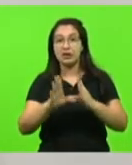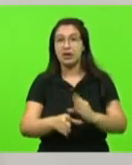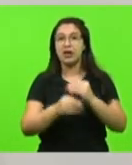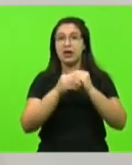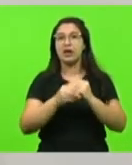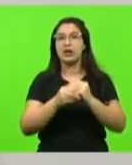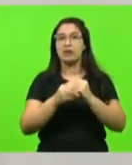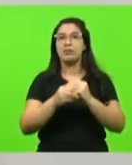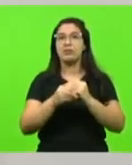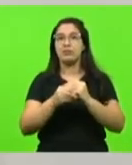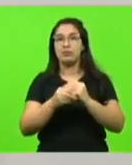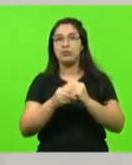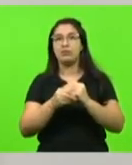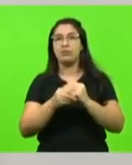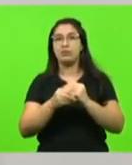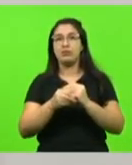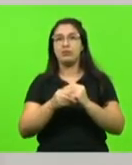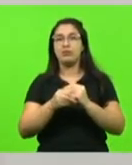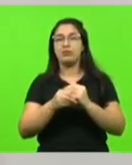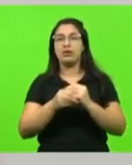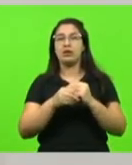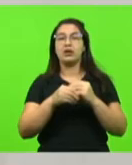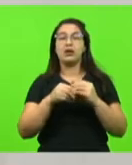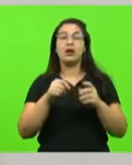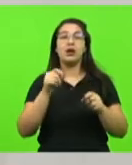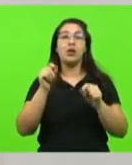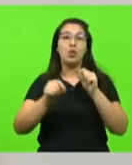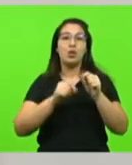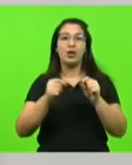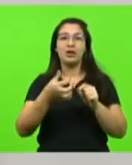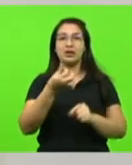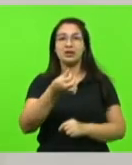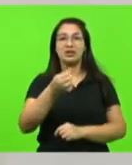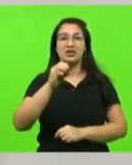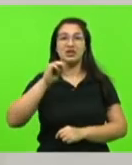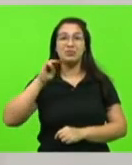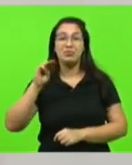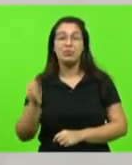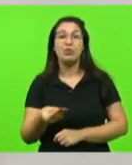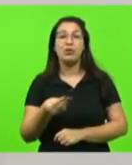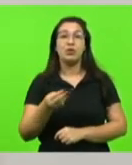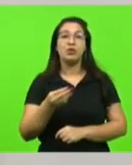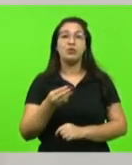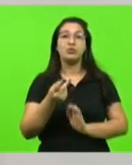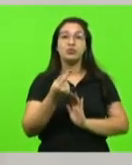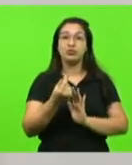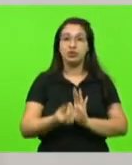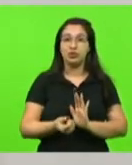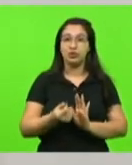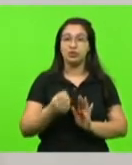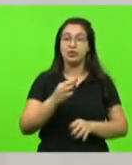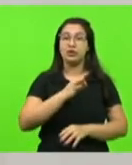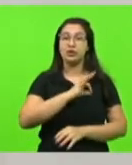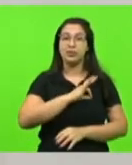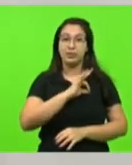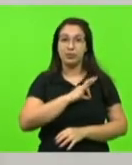senhores me deram, eu tive que colocar seis milhões do orçamento da Polícia Militar para completar os valores,